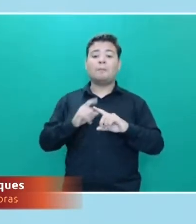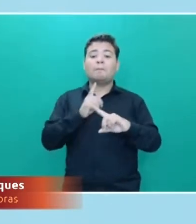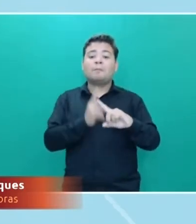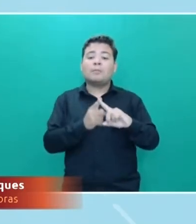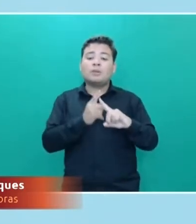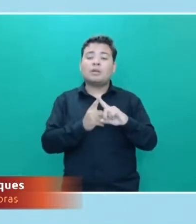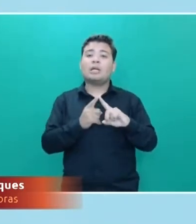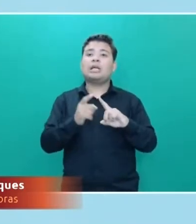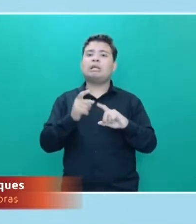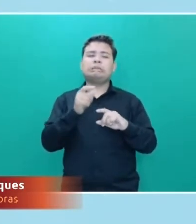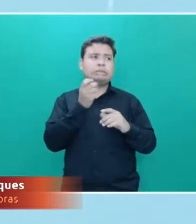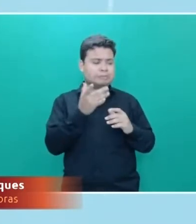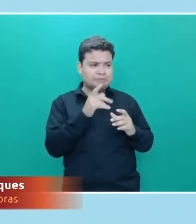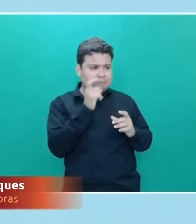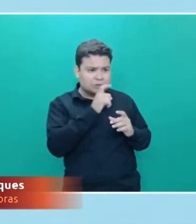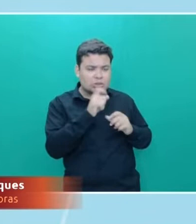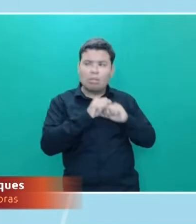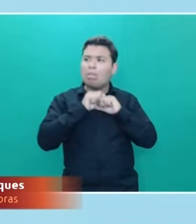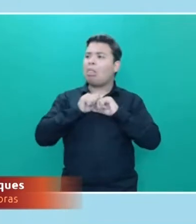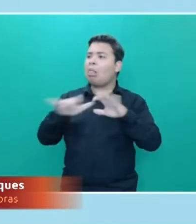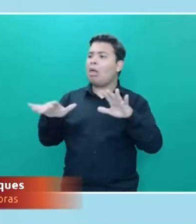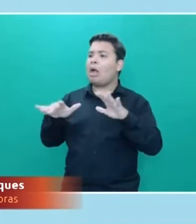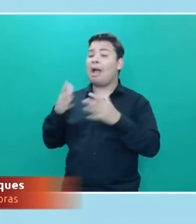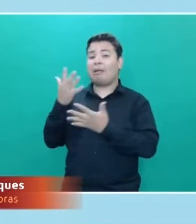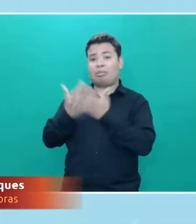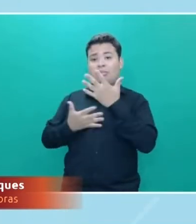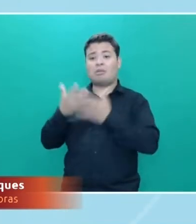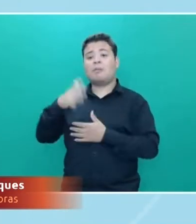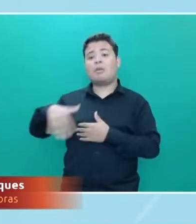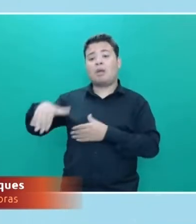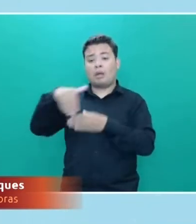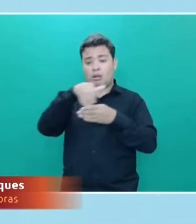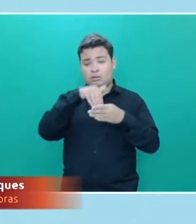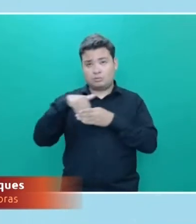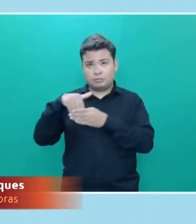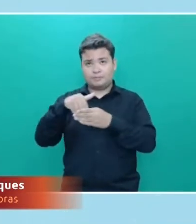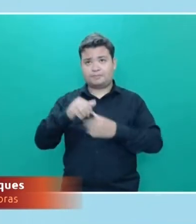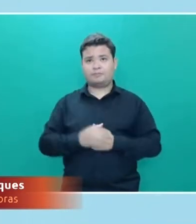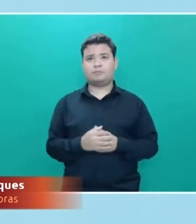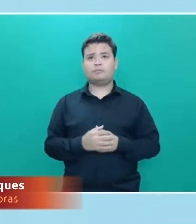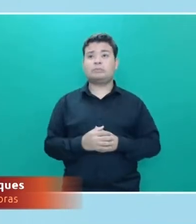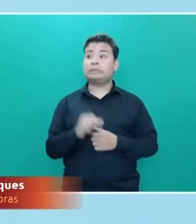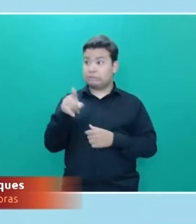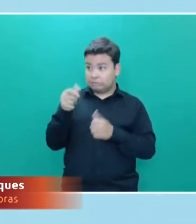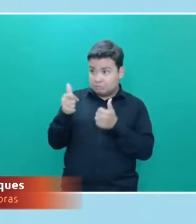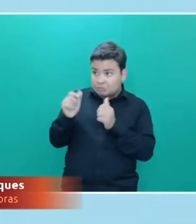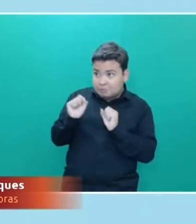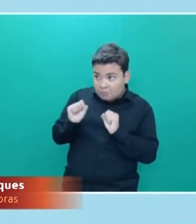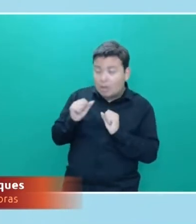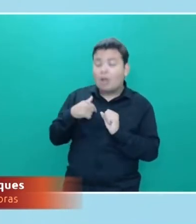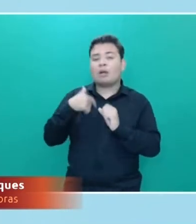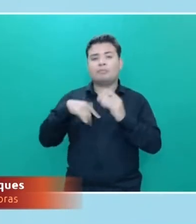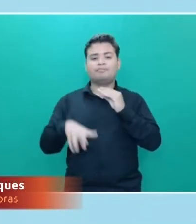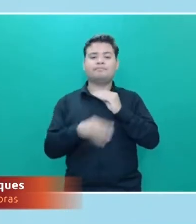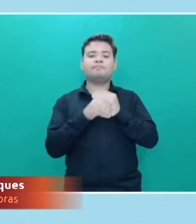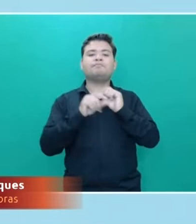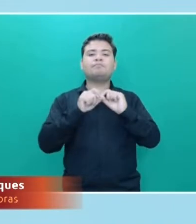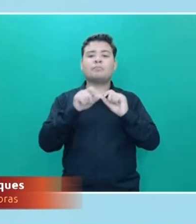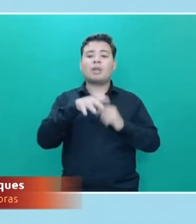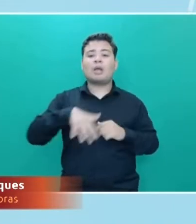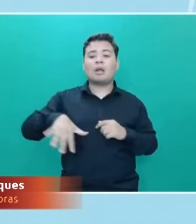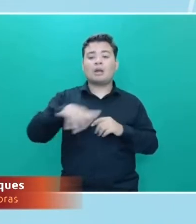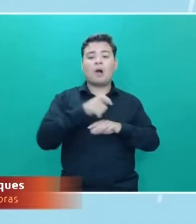processo eleitoral. E aqui eu vou puxar um adendo, se me permite, essa preocupação com as fake news,